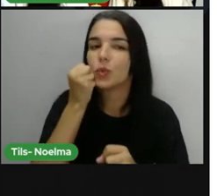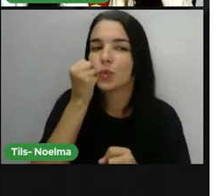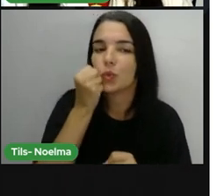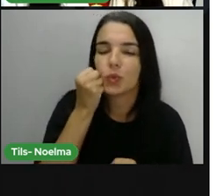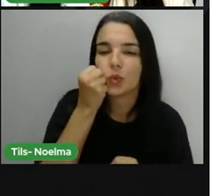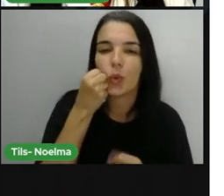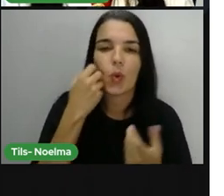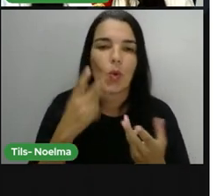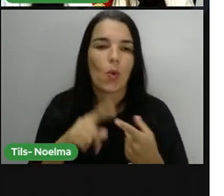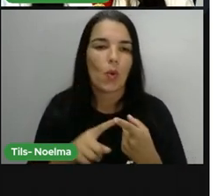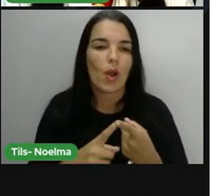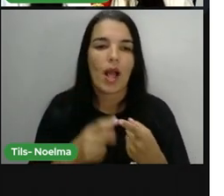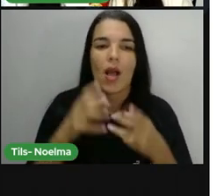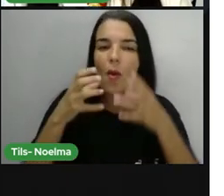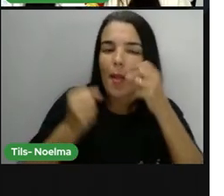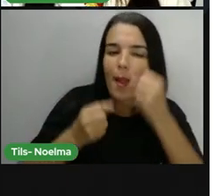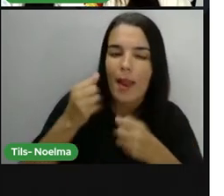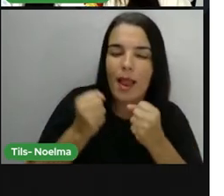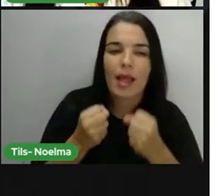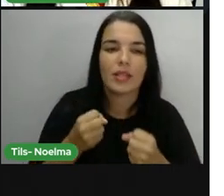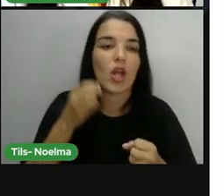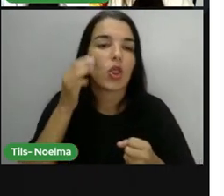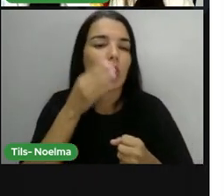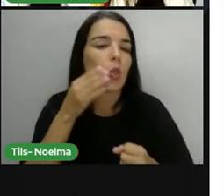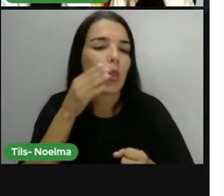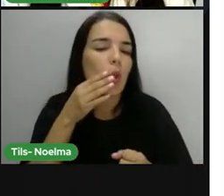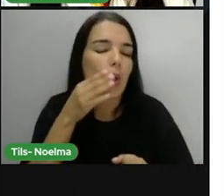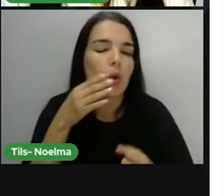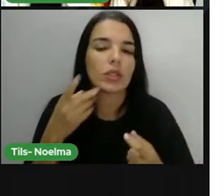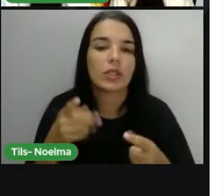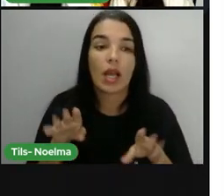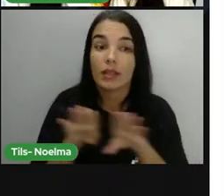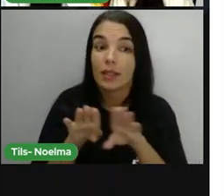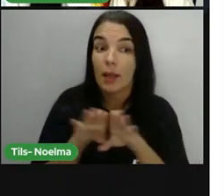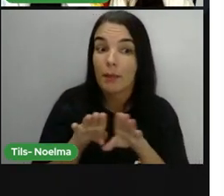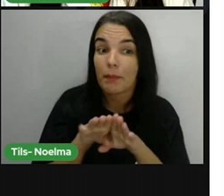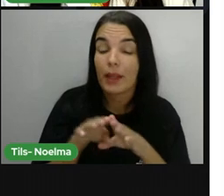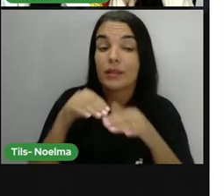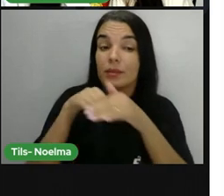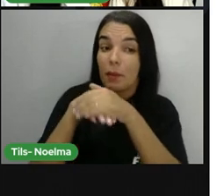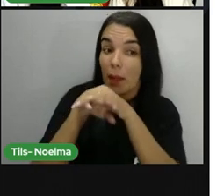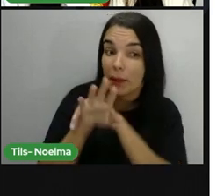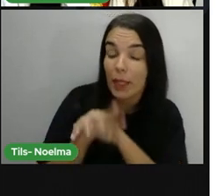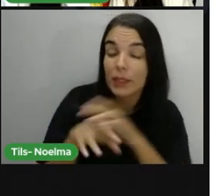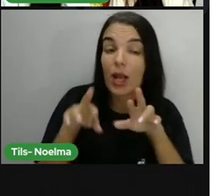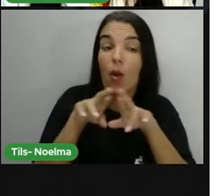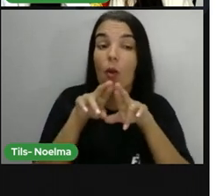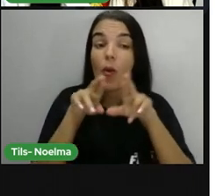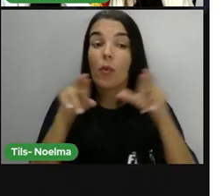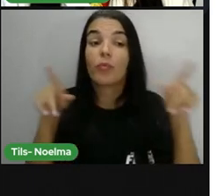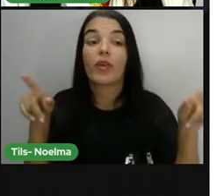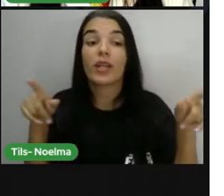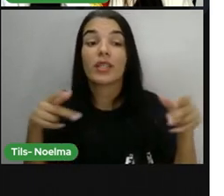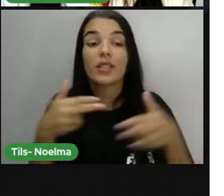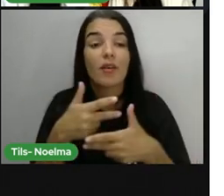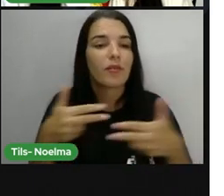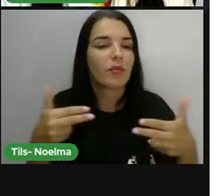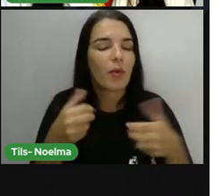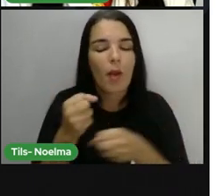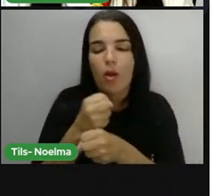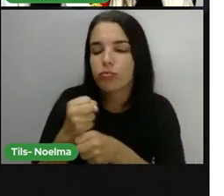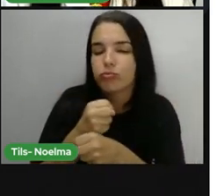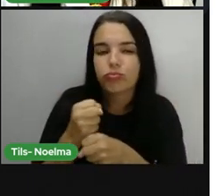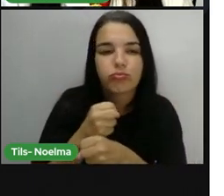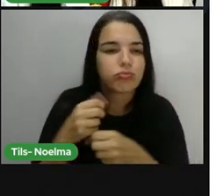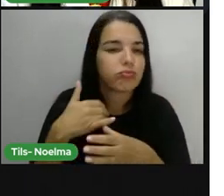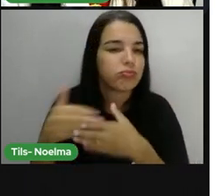umbu usada, doces, geleia. Ou ainda armazenada de outras formas para consumir em qualquer época do ano.